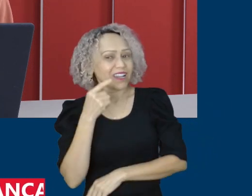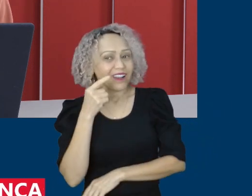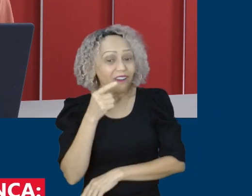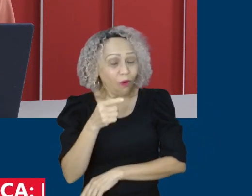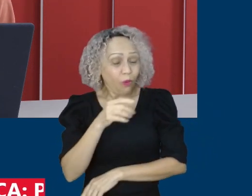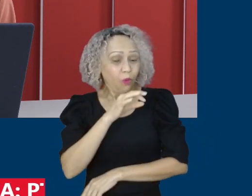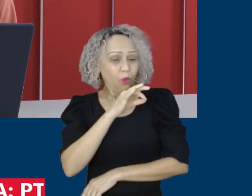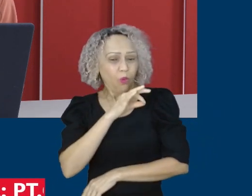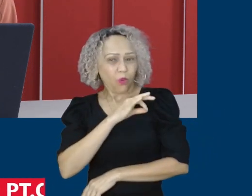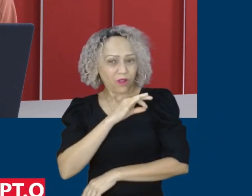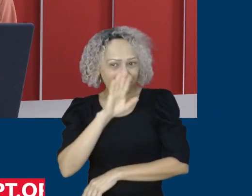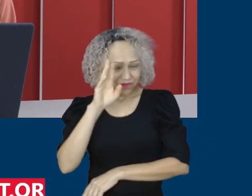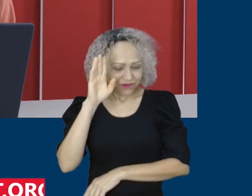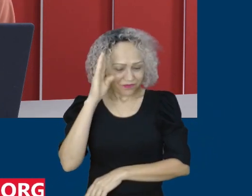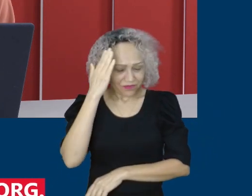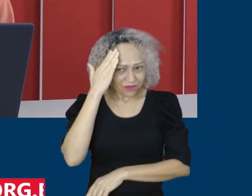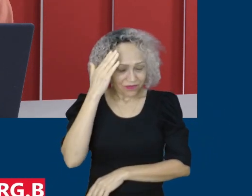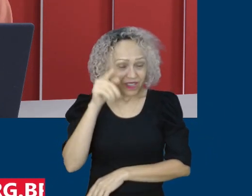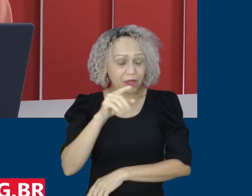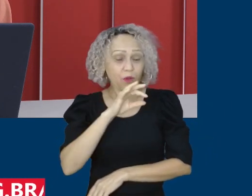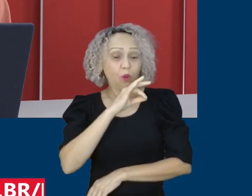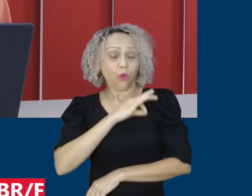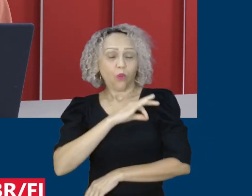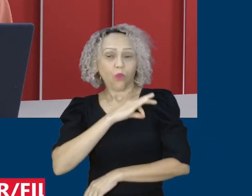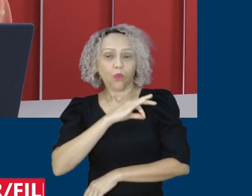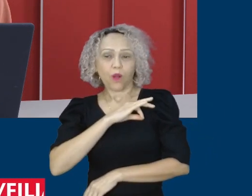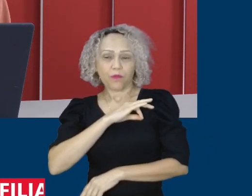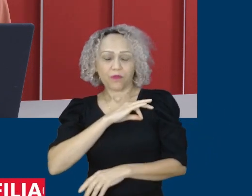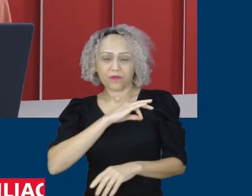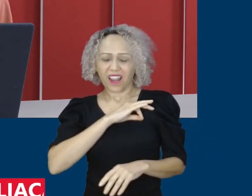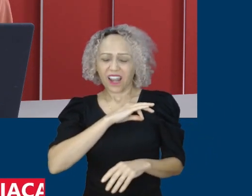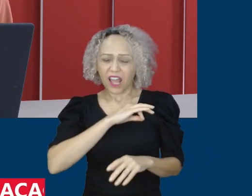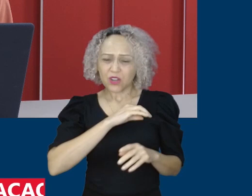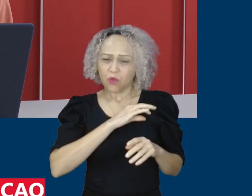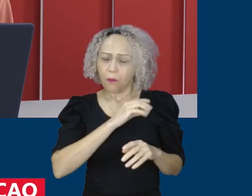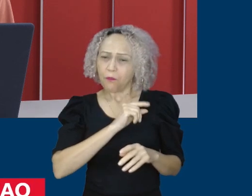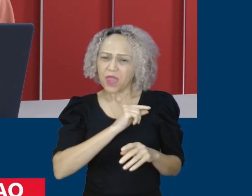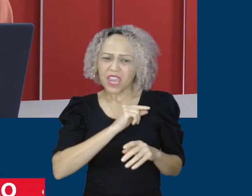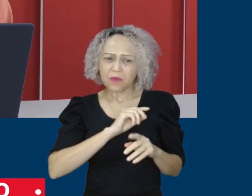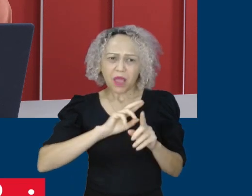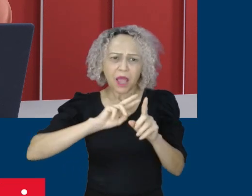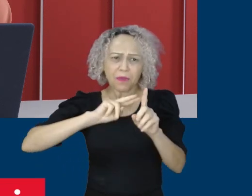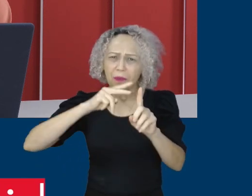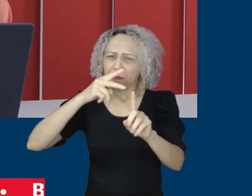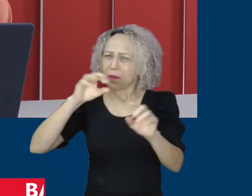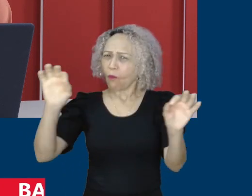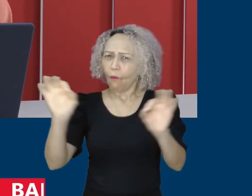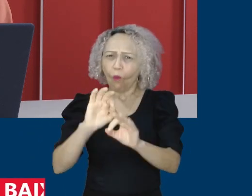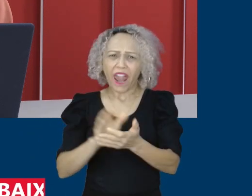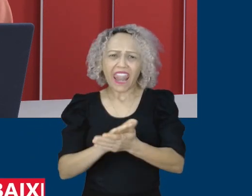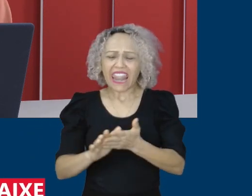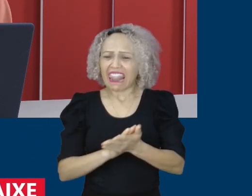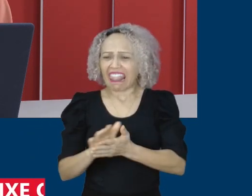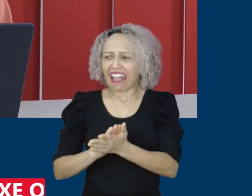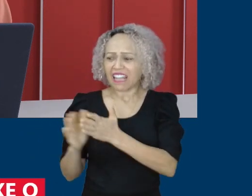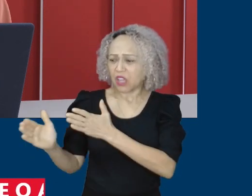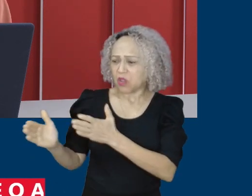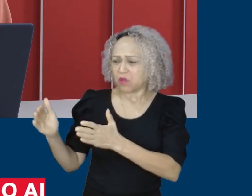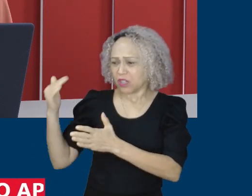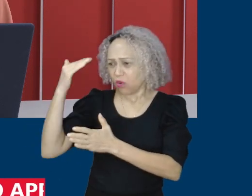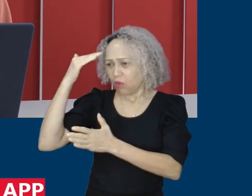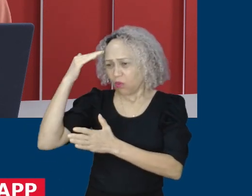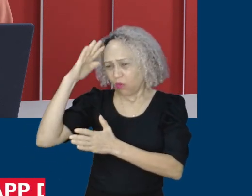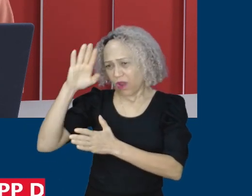semestre, o presidente Lula fez questão de fazer o reajuste acima da inflação. A valorização do salário mínimo sempre foi uma